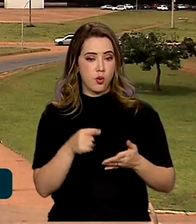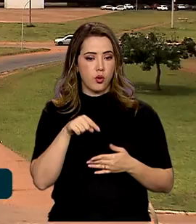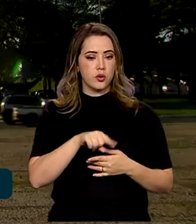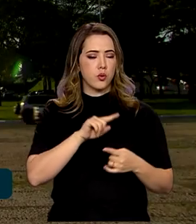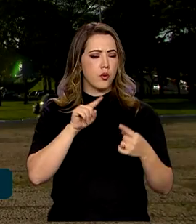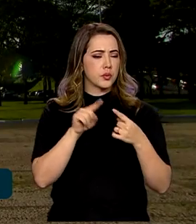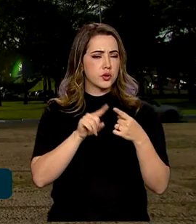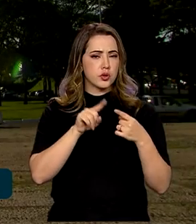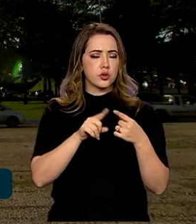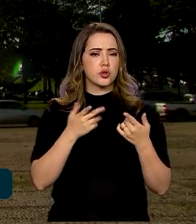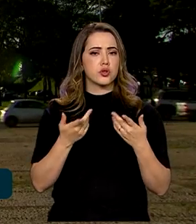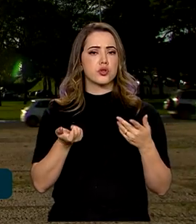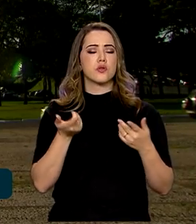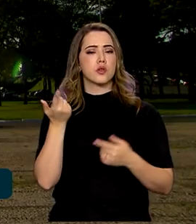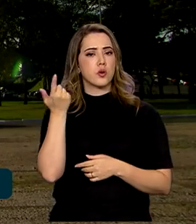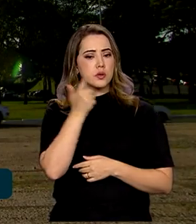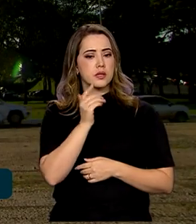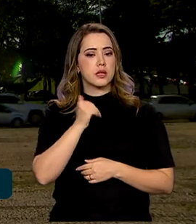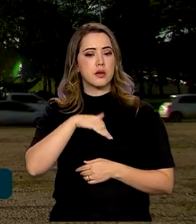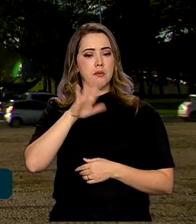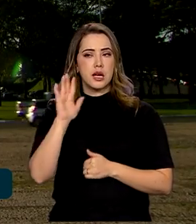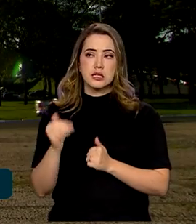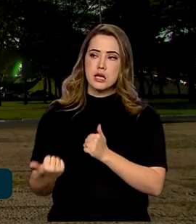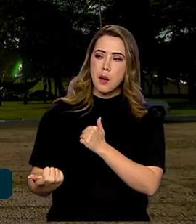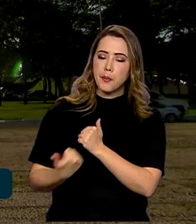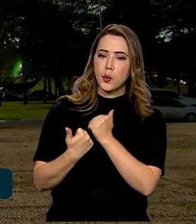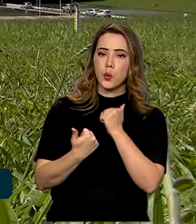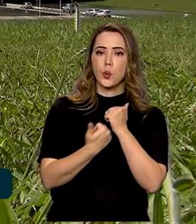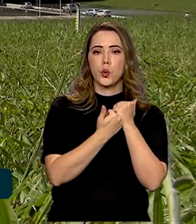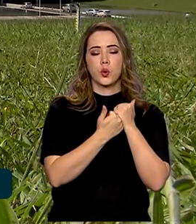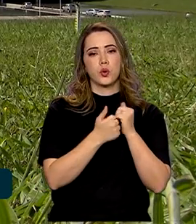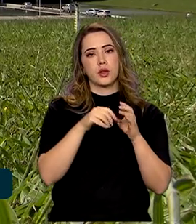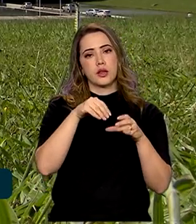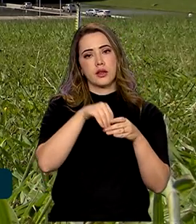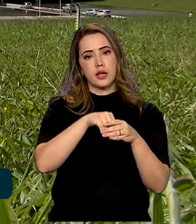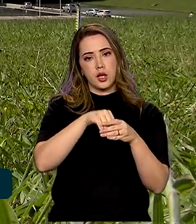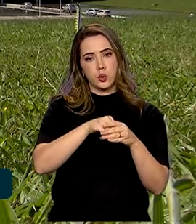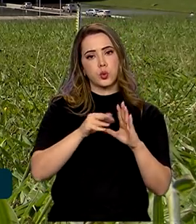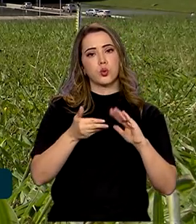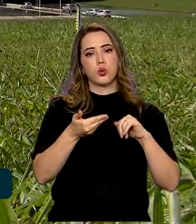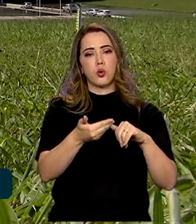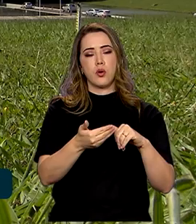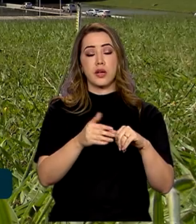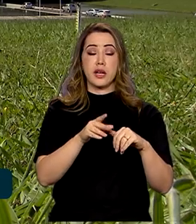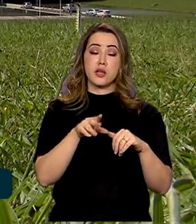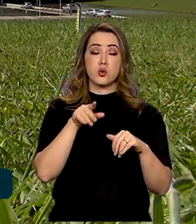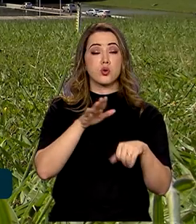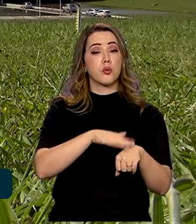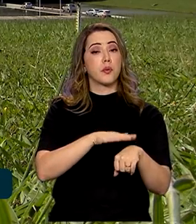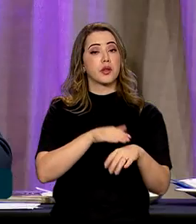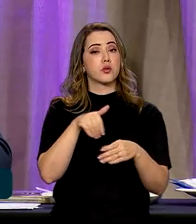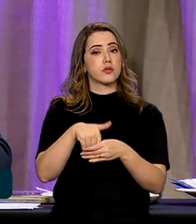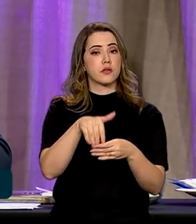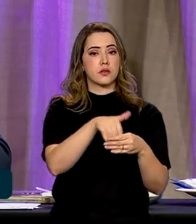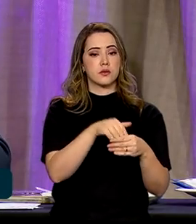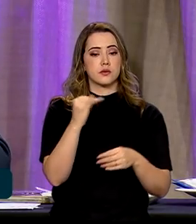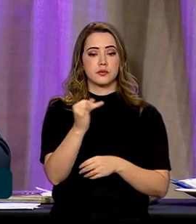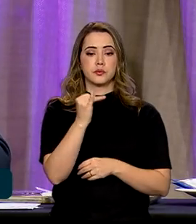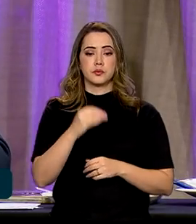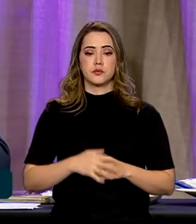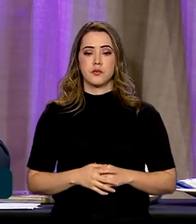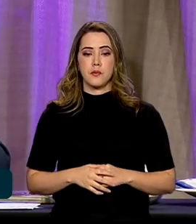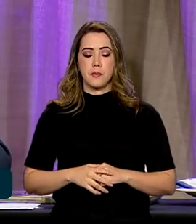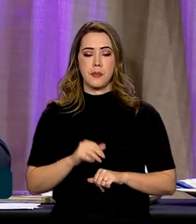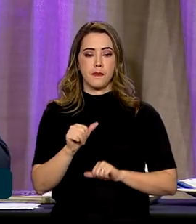objetivo é conquistar mais apoio para o governo em votações importantes no Congresso Nacional. A reforma